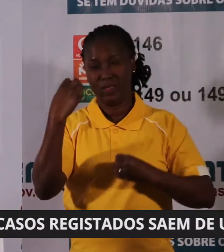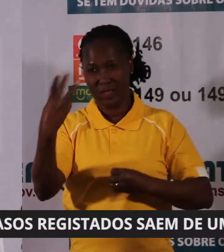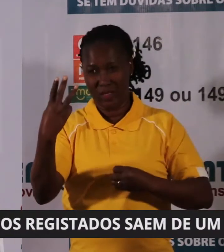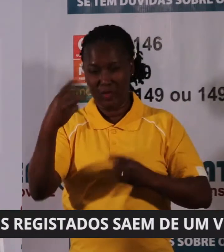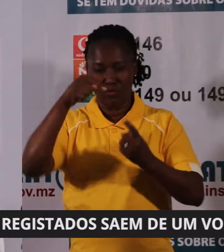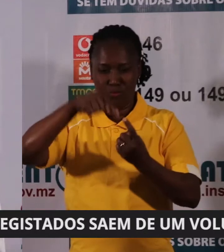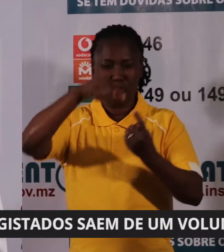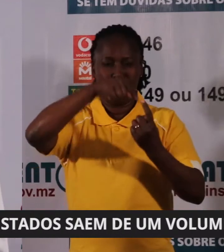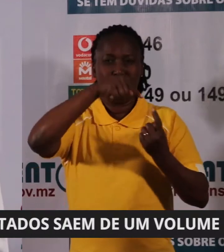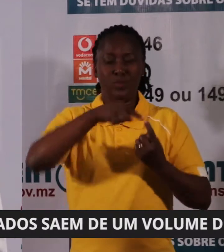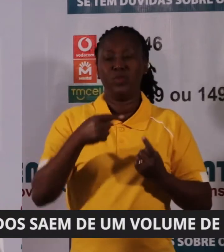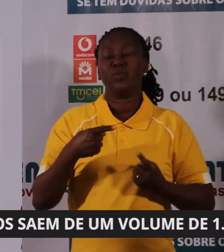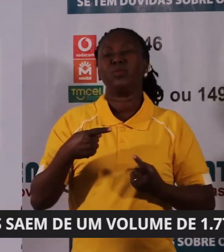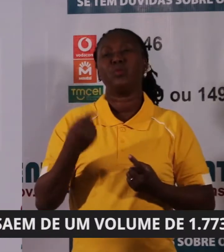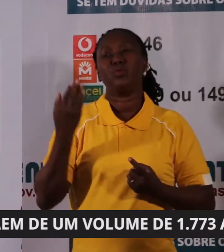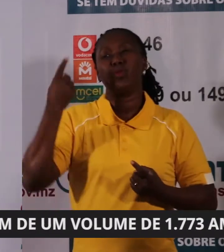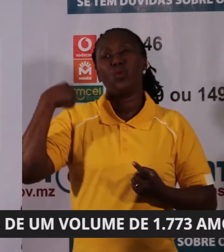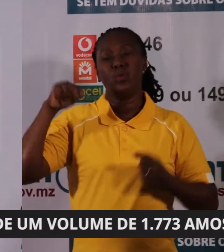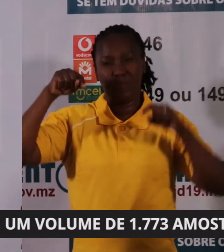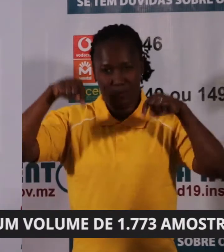nas últimas 24 horas.